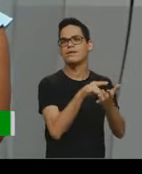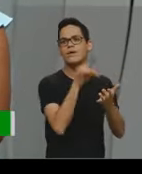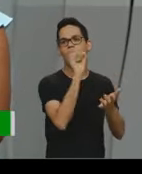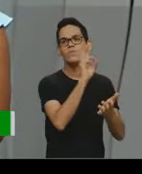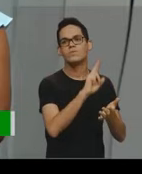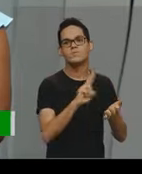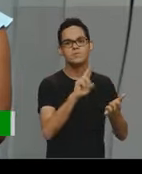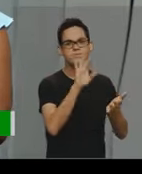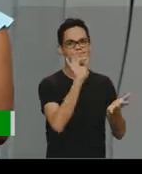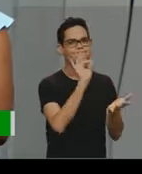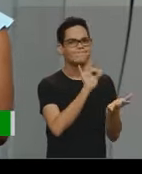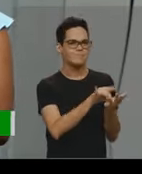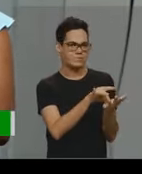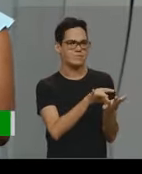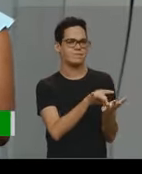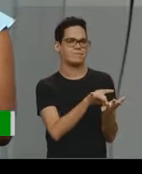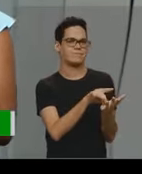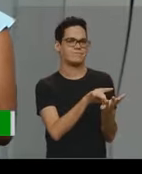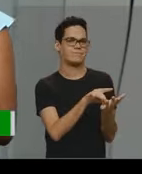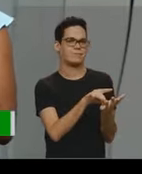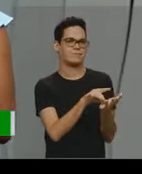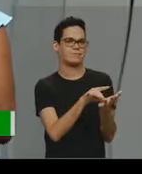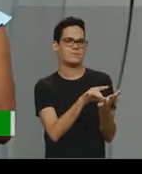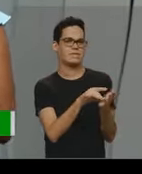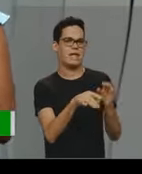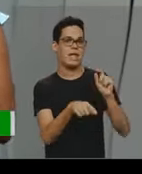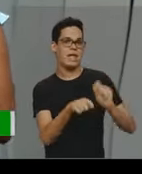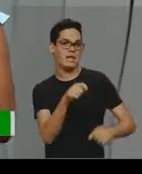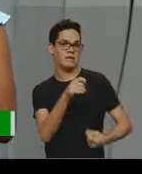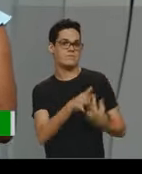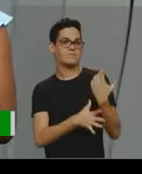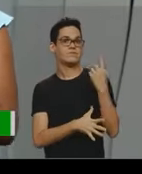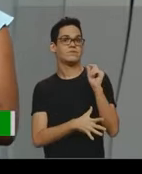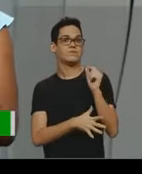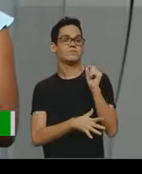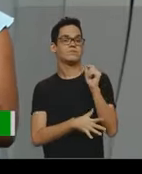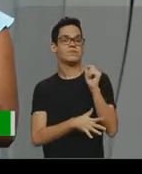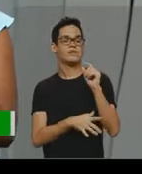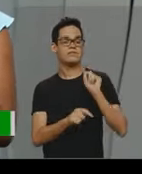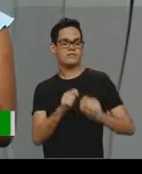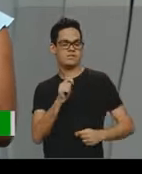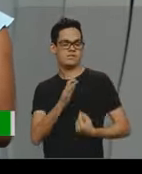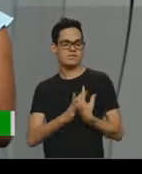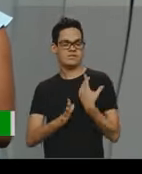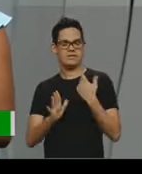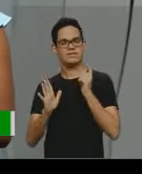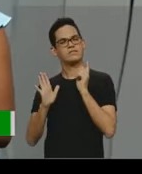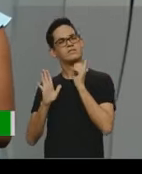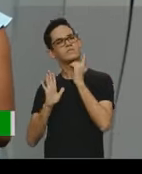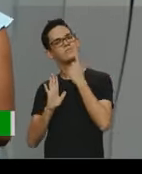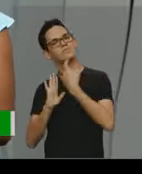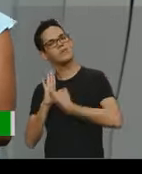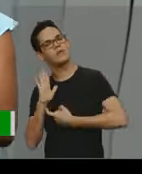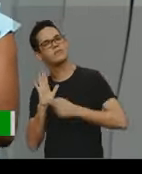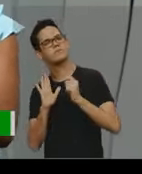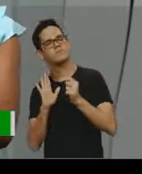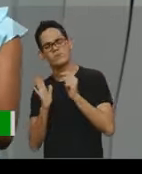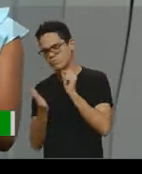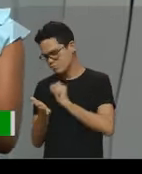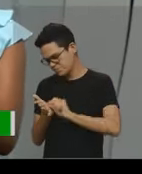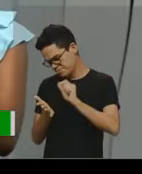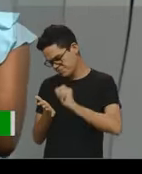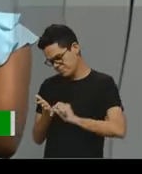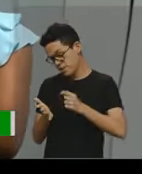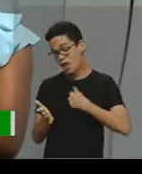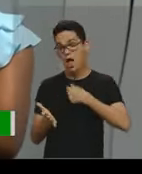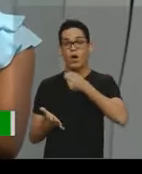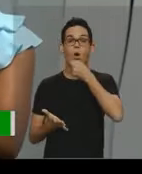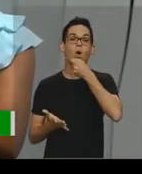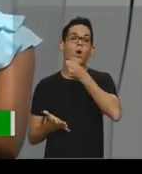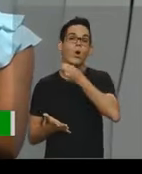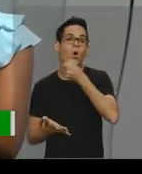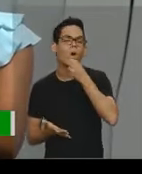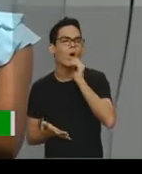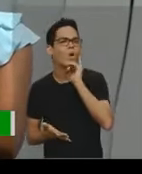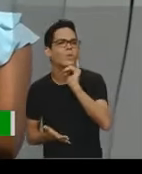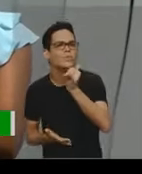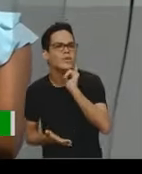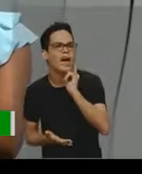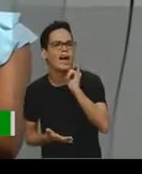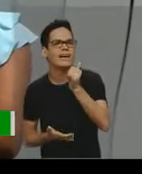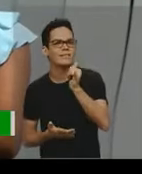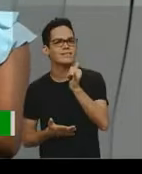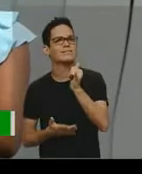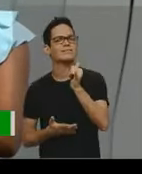que a origem da crônica, ela é um gênero de texto, né, um gênero de texto jornalístico, então, geralmente, as crônicas, elas eram, né,